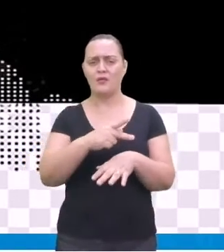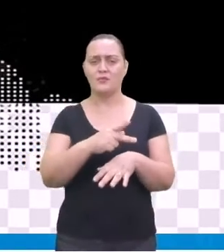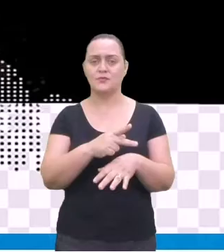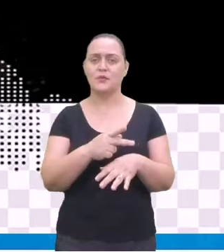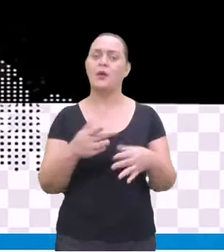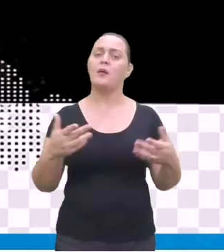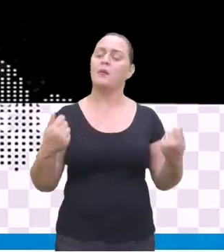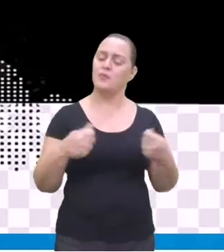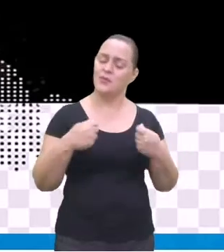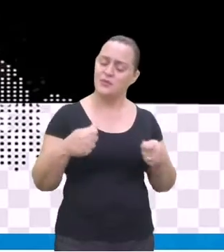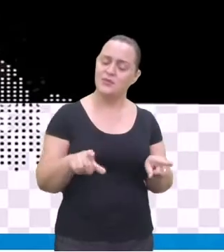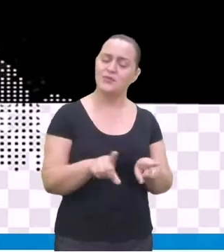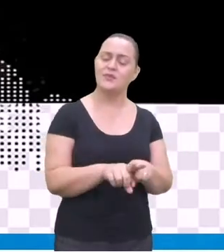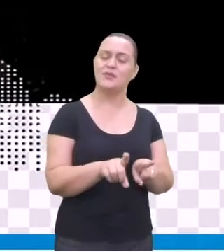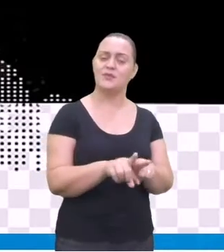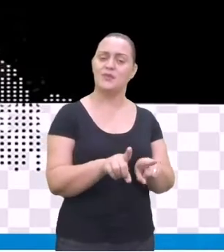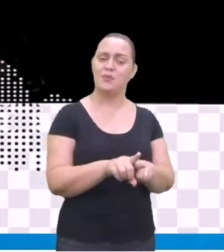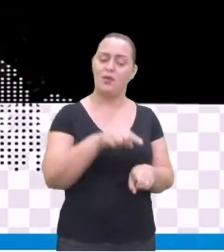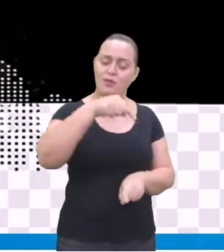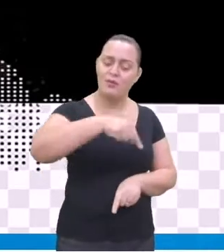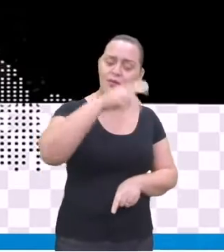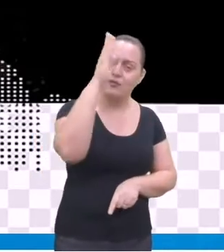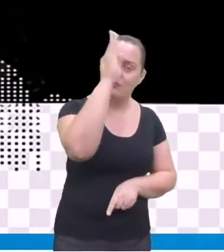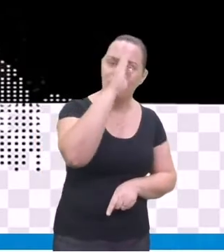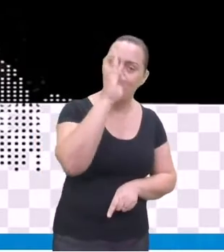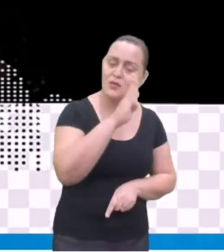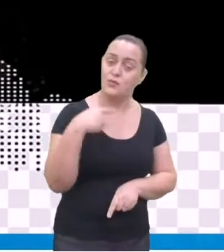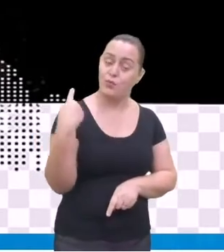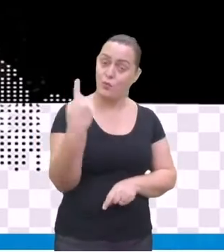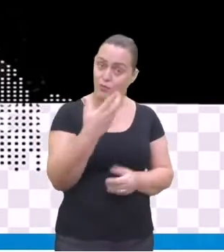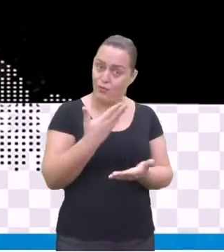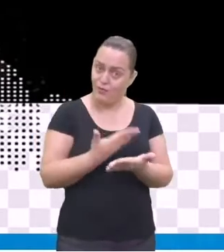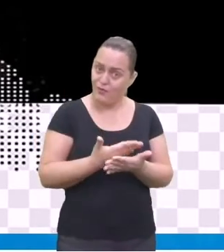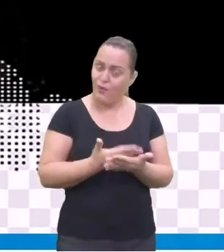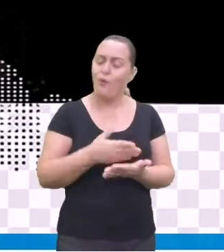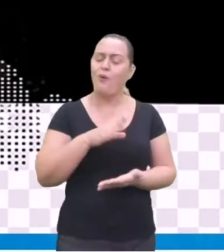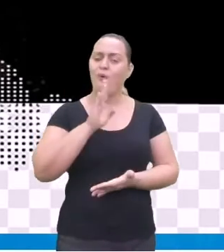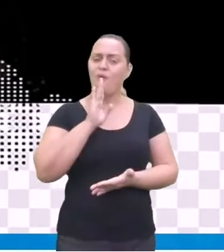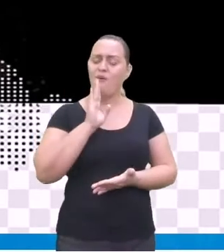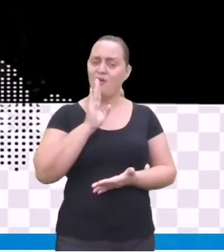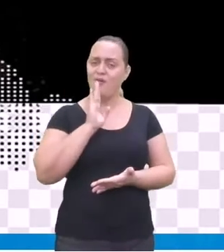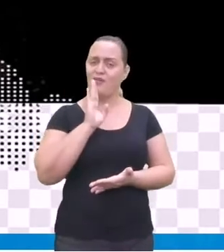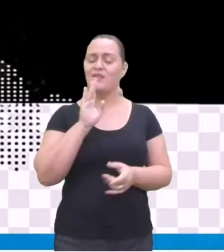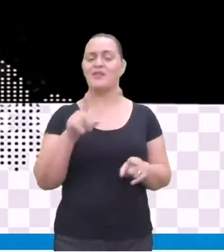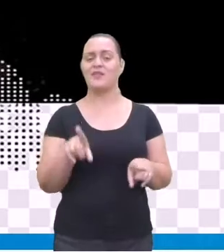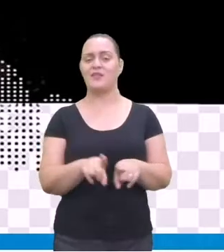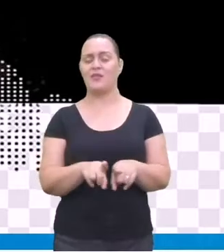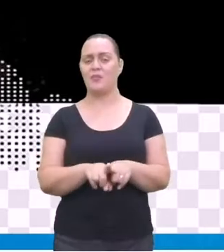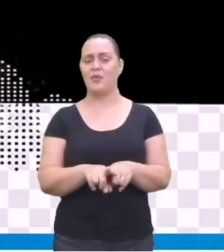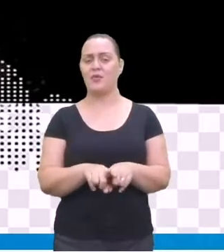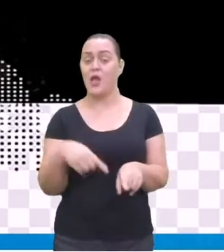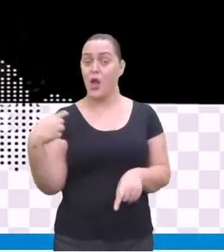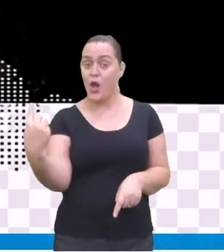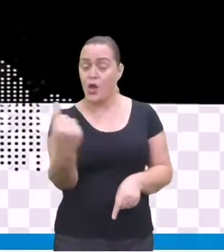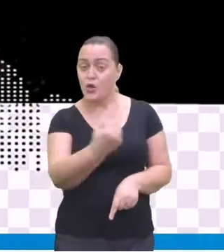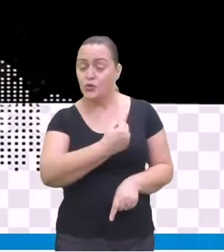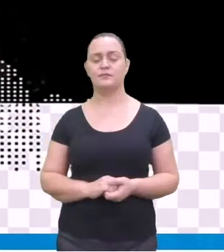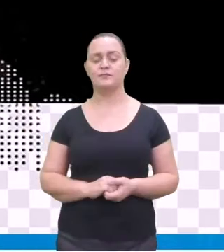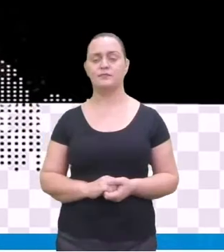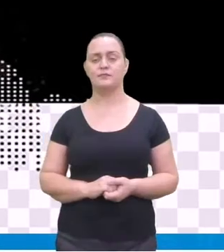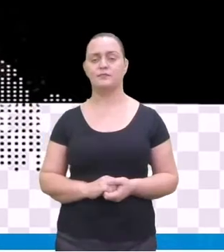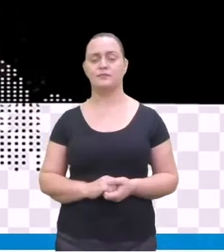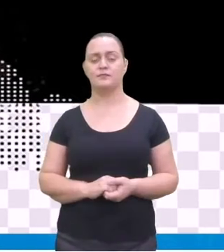essa viajada aí pelas músicas internacionais, pela história das músicas internacionais, mas vamos também conhecer um pouquinho